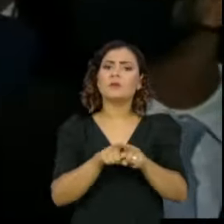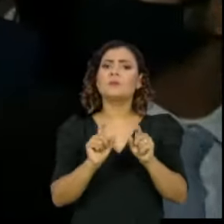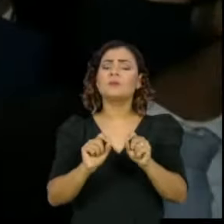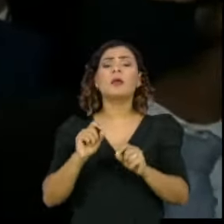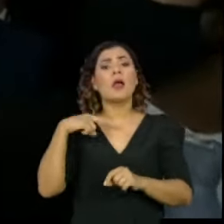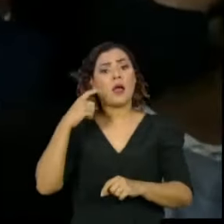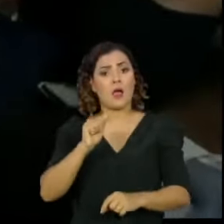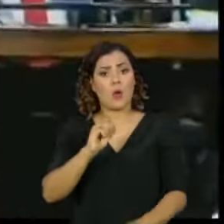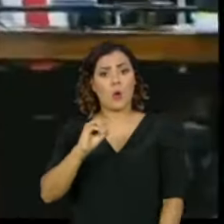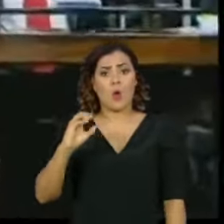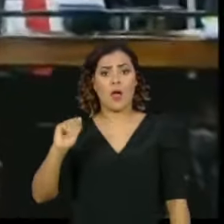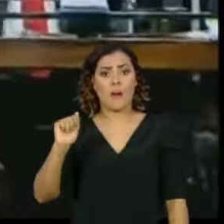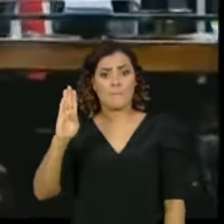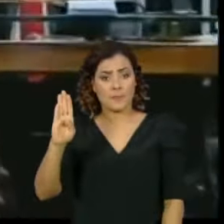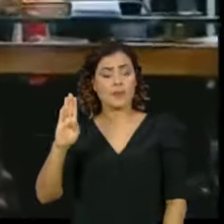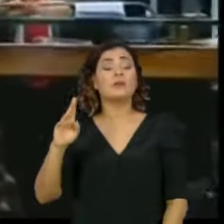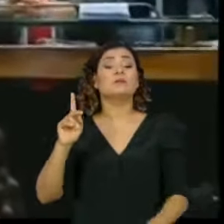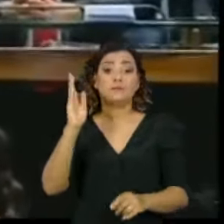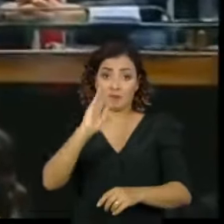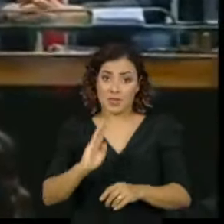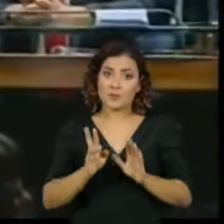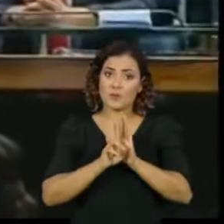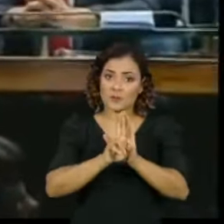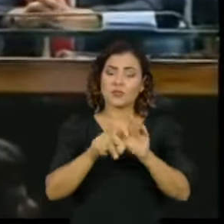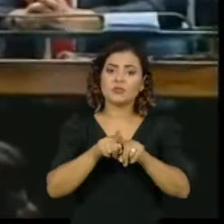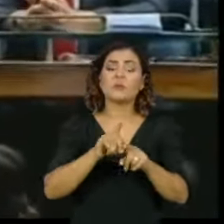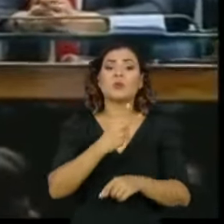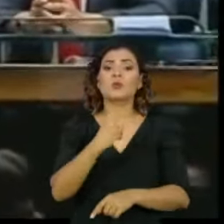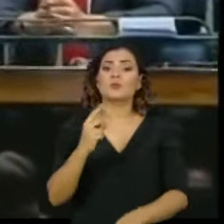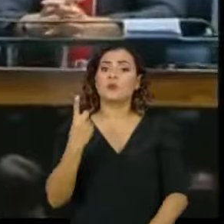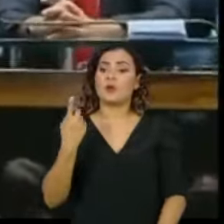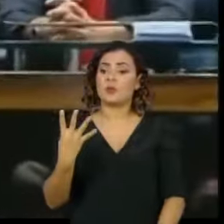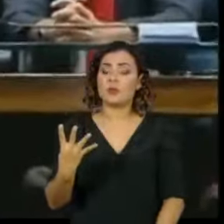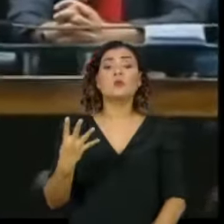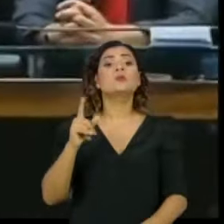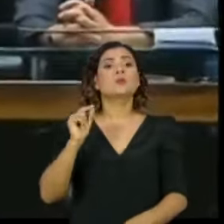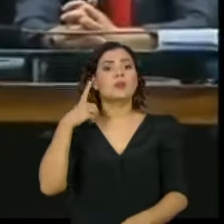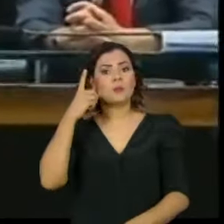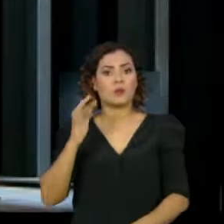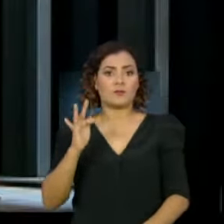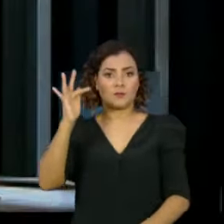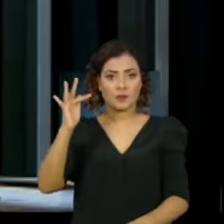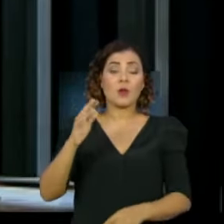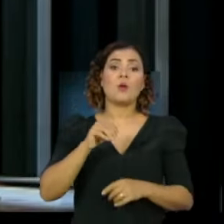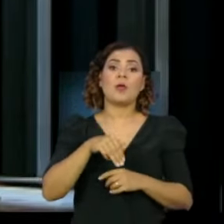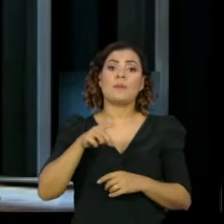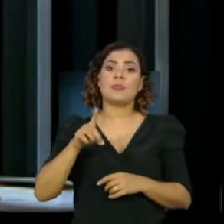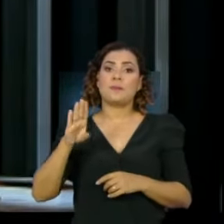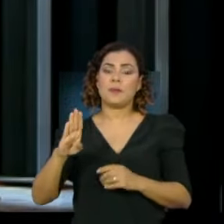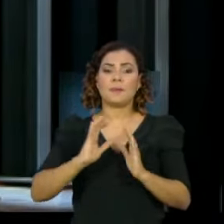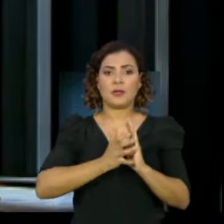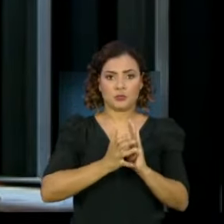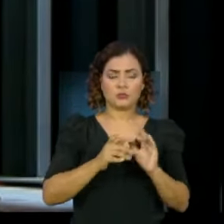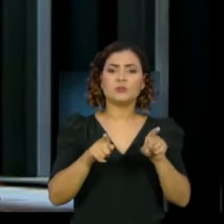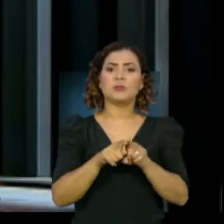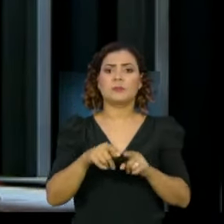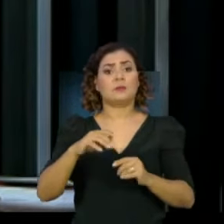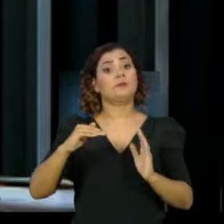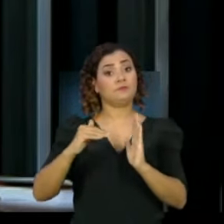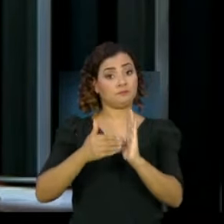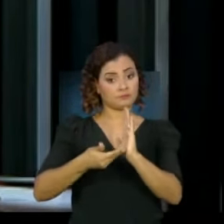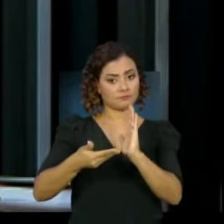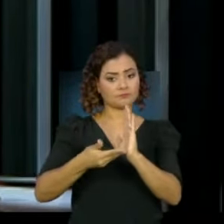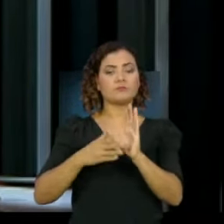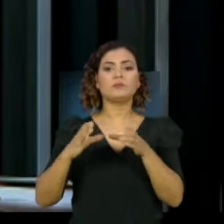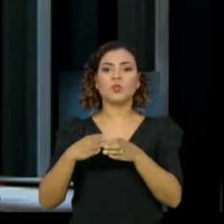Advogados do Brasil e, em 2014, elegeu-se deputado federal pelo PMDB. Na Câmara, presidiu a Comissão de